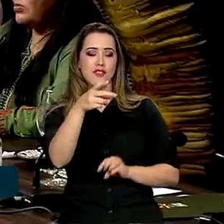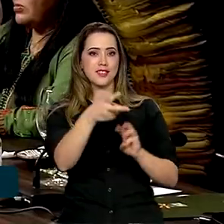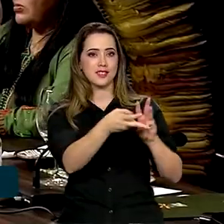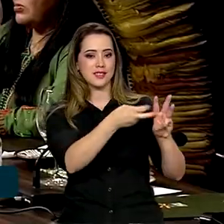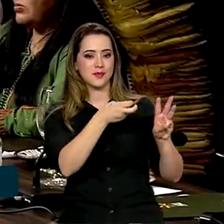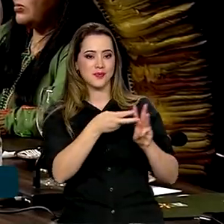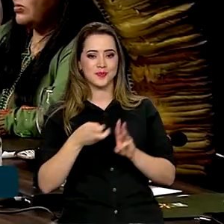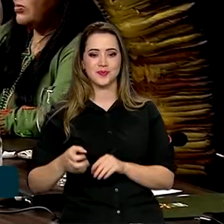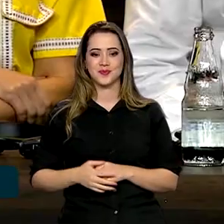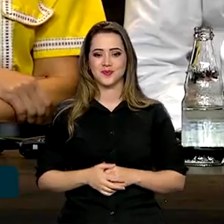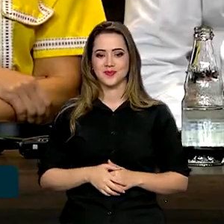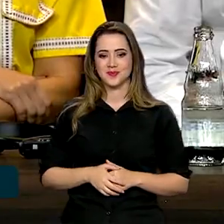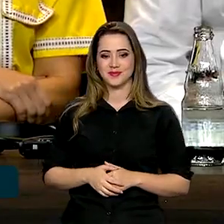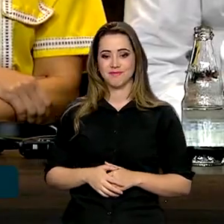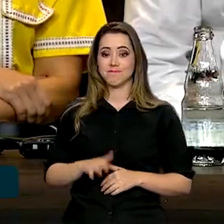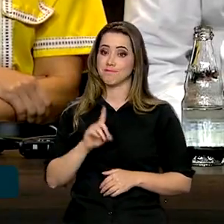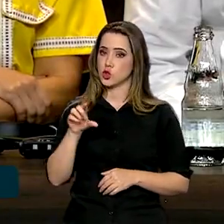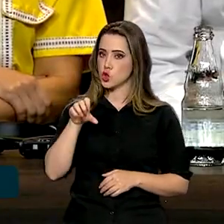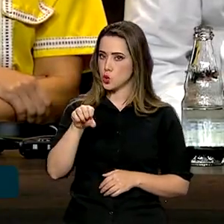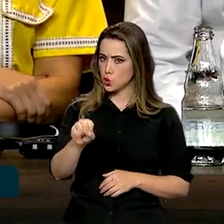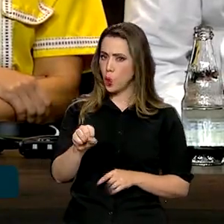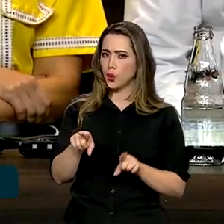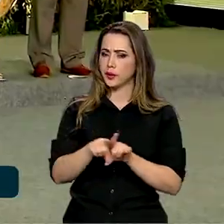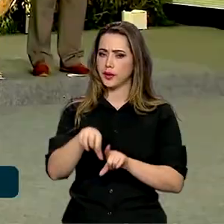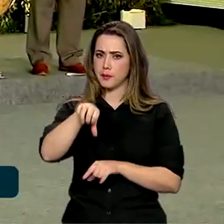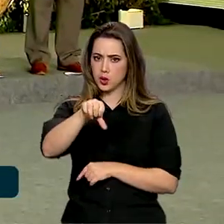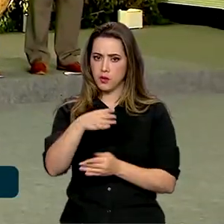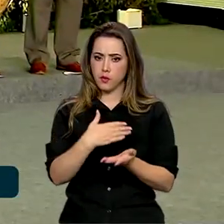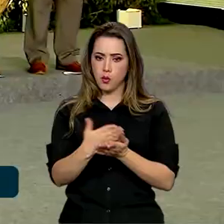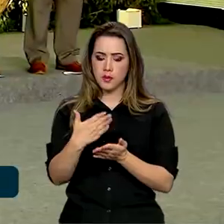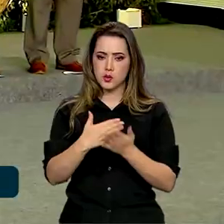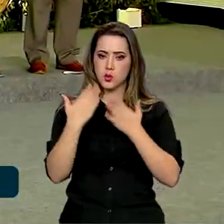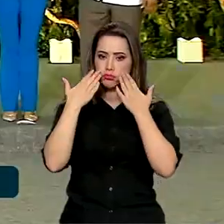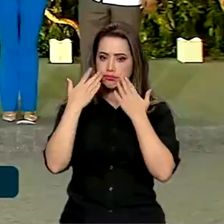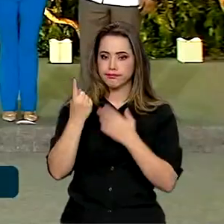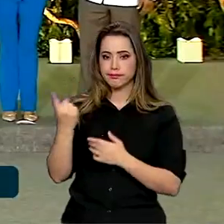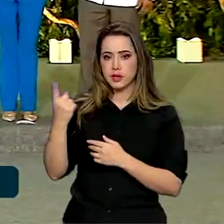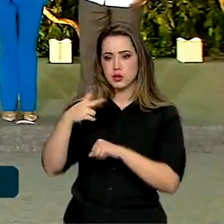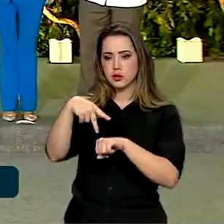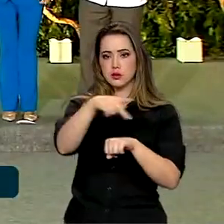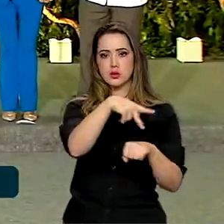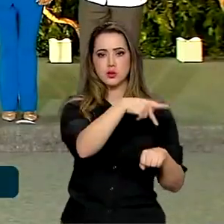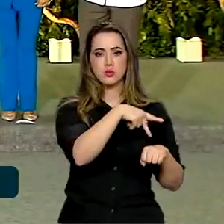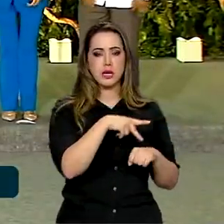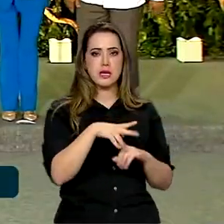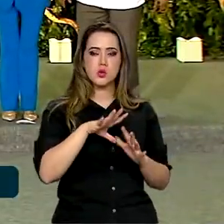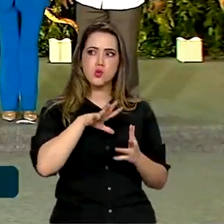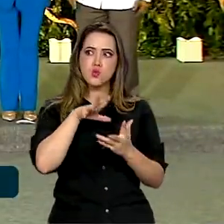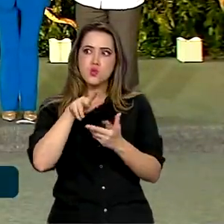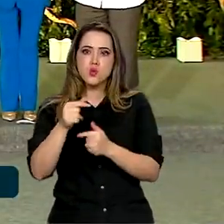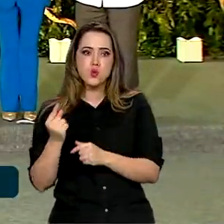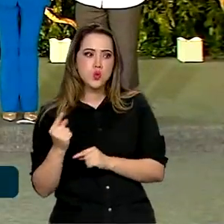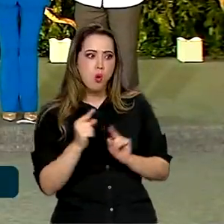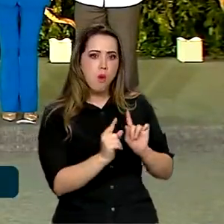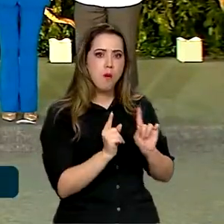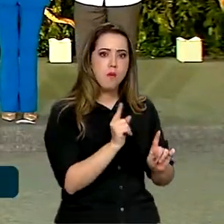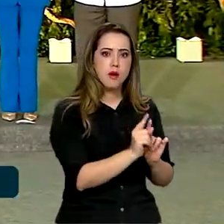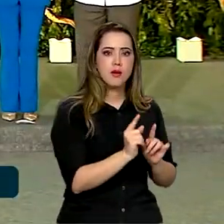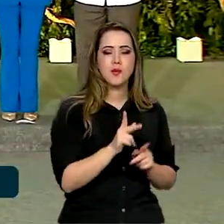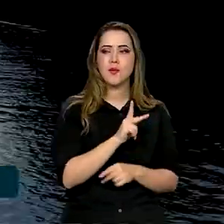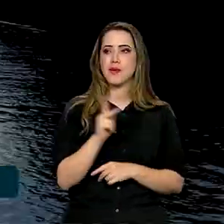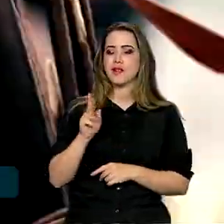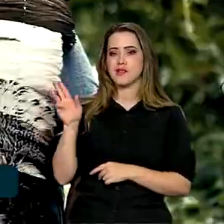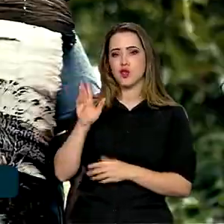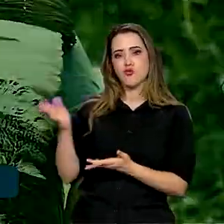Dias 8 e 9, com o início da Cúpula da Amazônia, governantes de várias partes do mundo foram recebidos pelo presidente